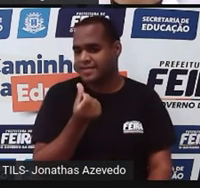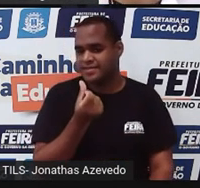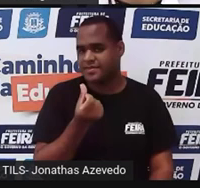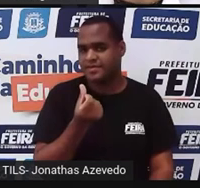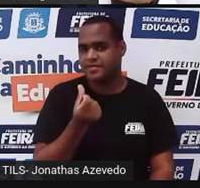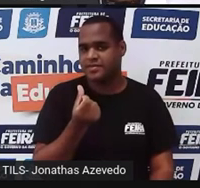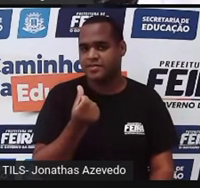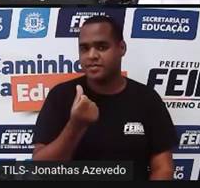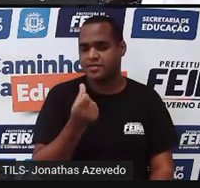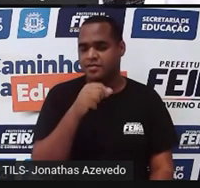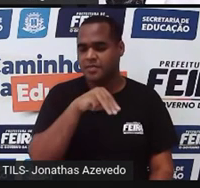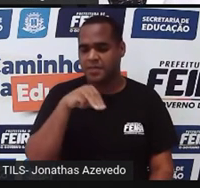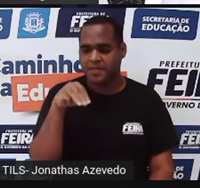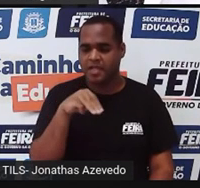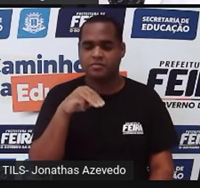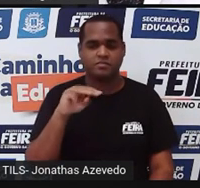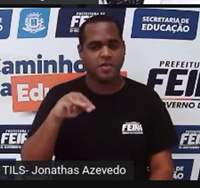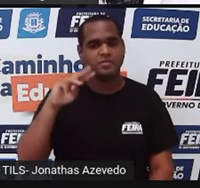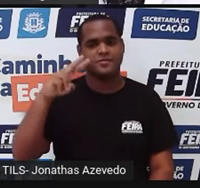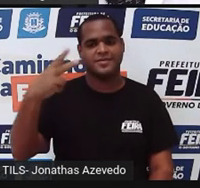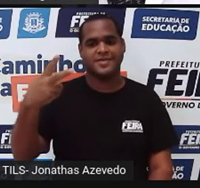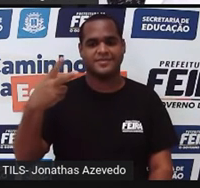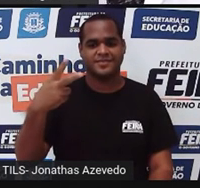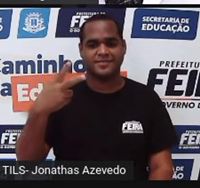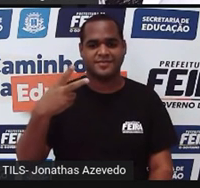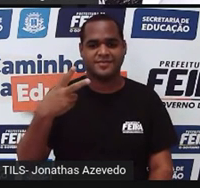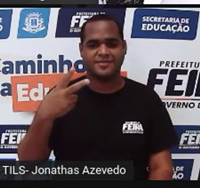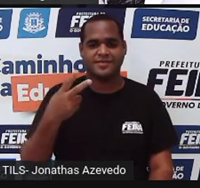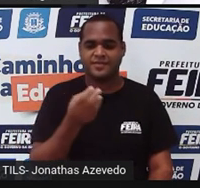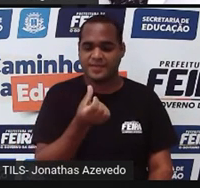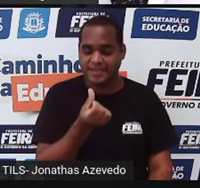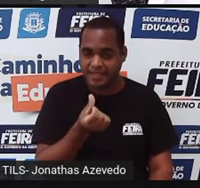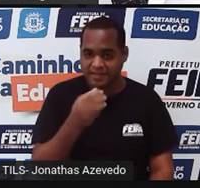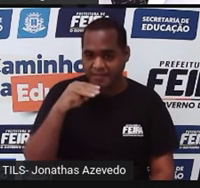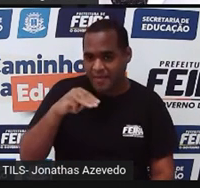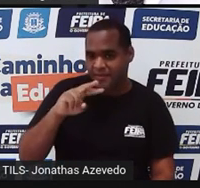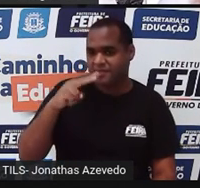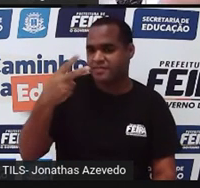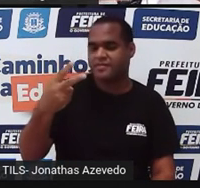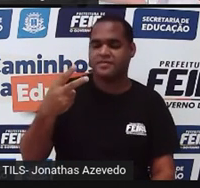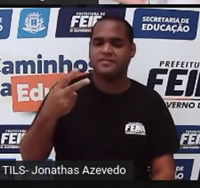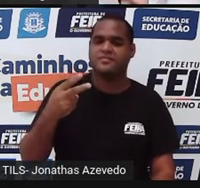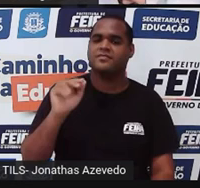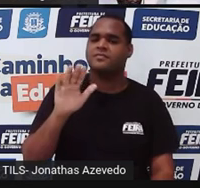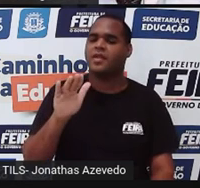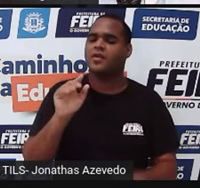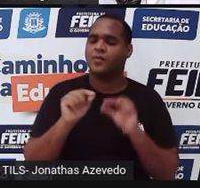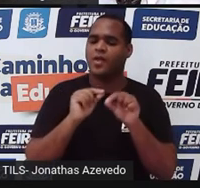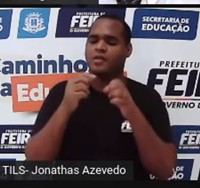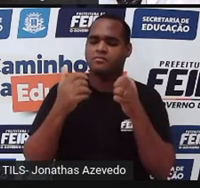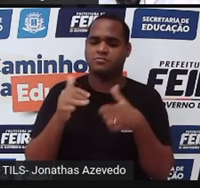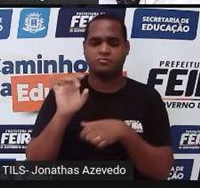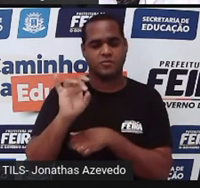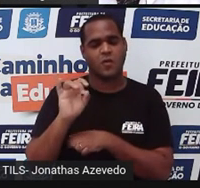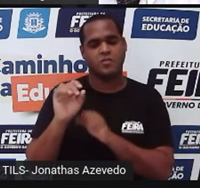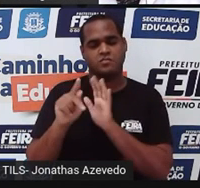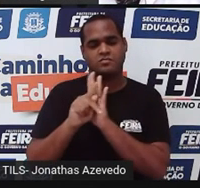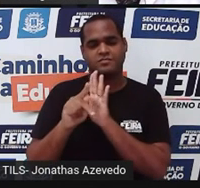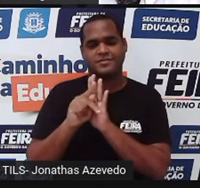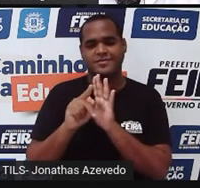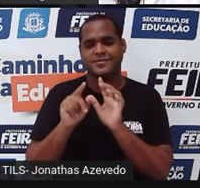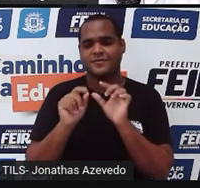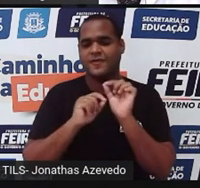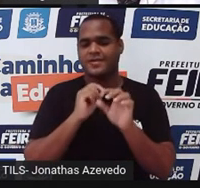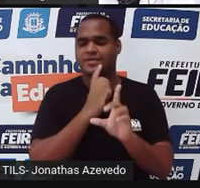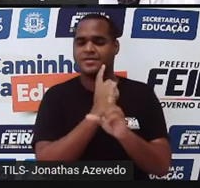Metro vezes metro vai dar metro quadrado. Então, seis metros quadrados. Mas isso foi uma parte. Eu tenho que